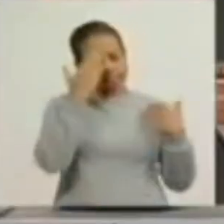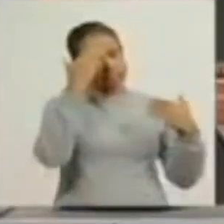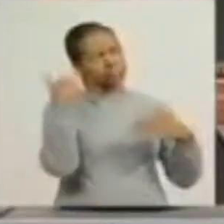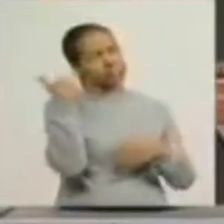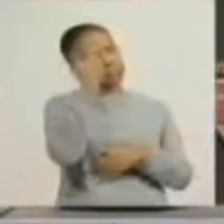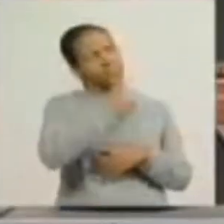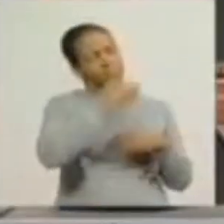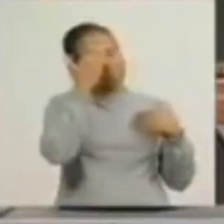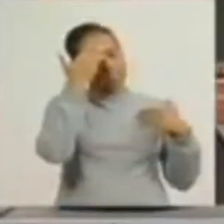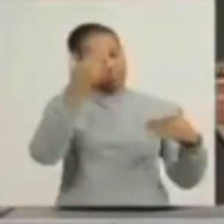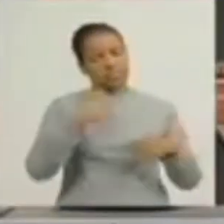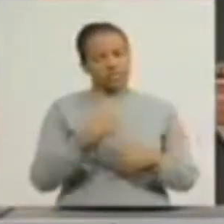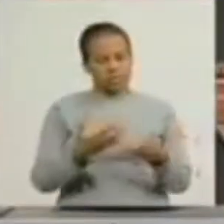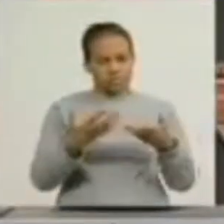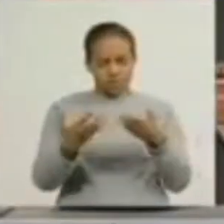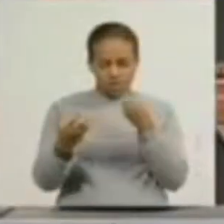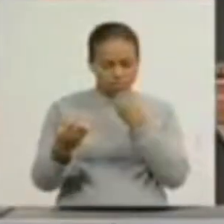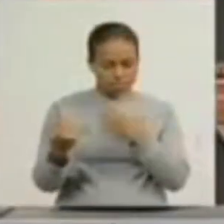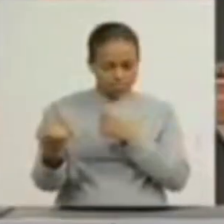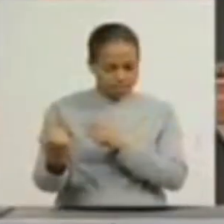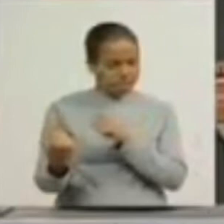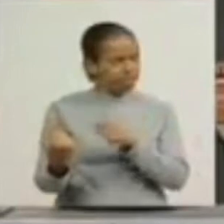amor de Deus eu quero o bem para ele